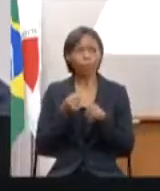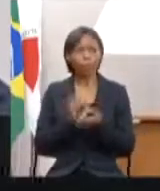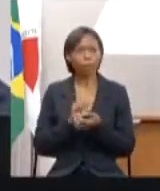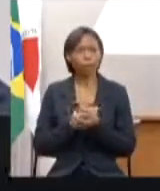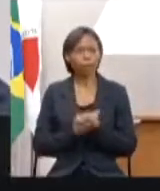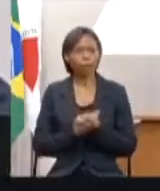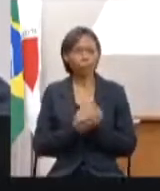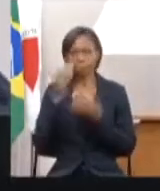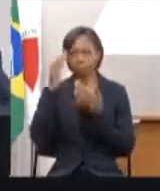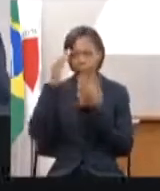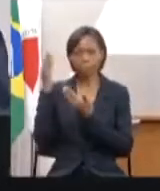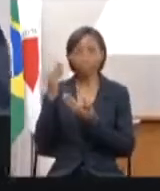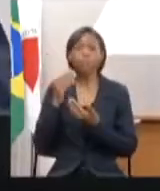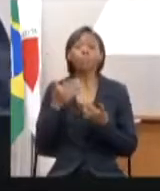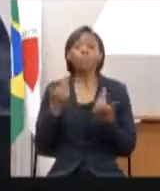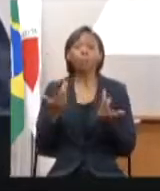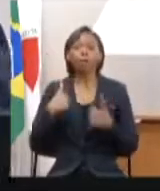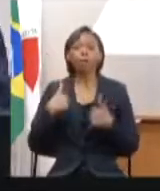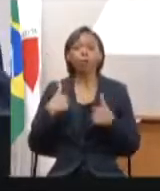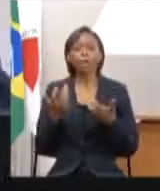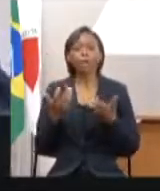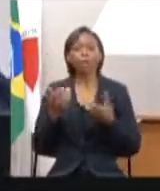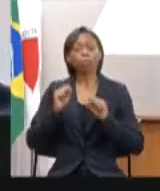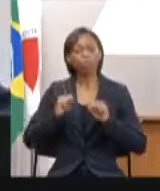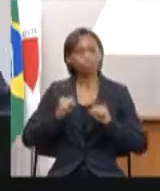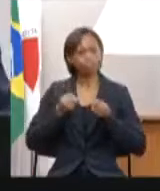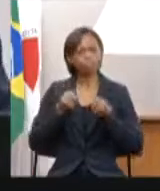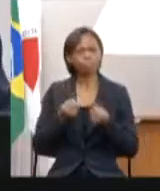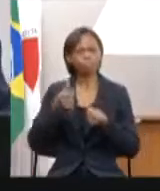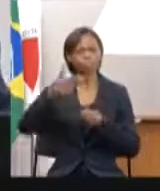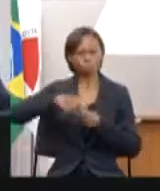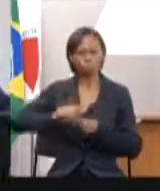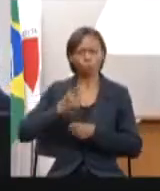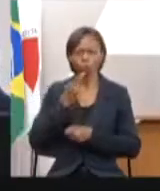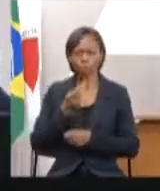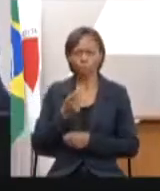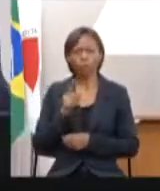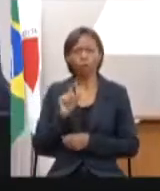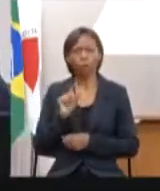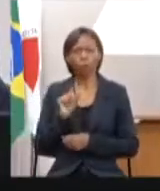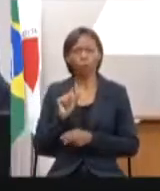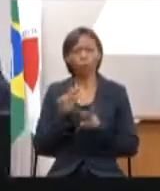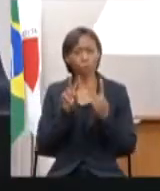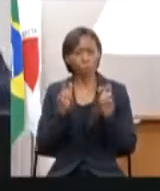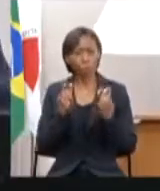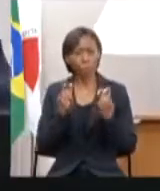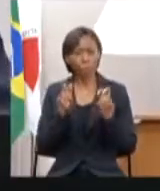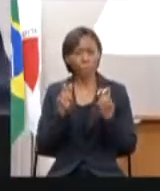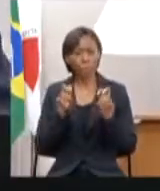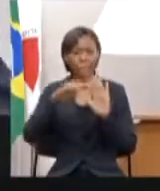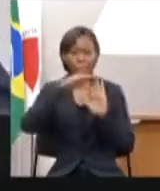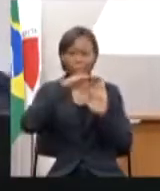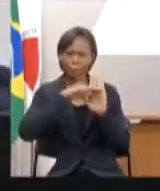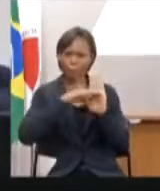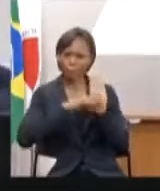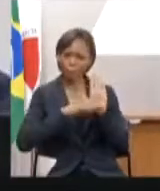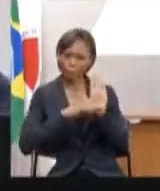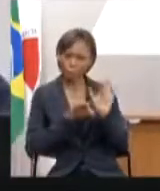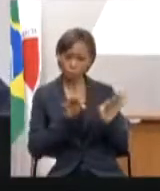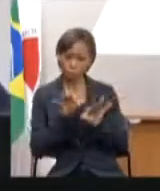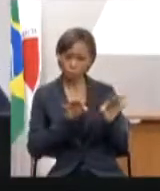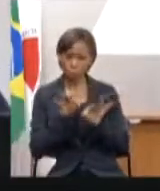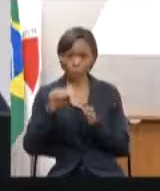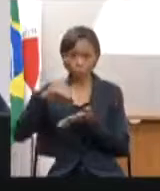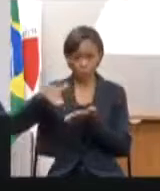obrigado eu quero reforçar aqui esse painel do planejamento que o secretário